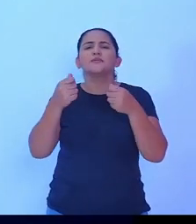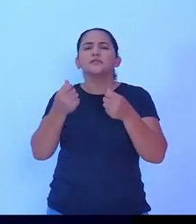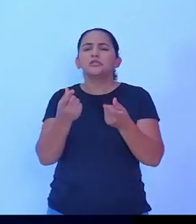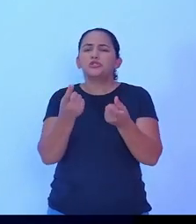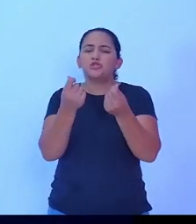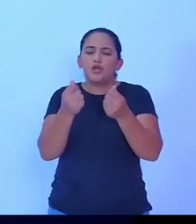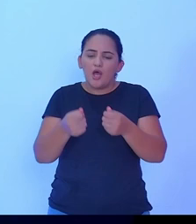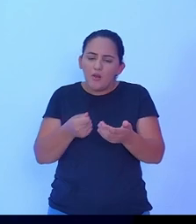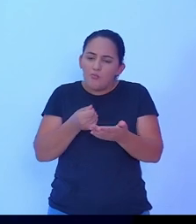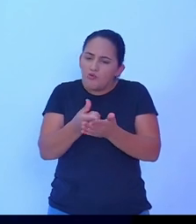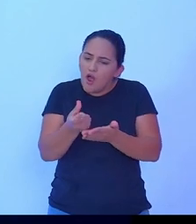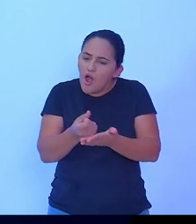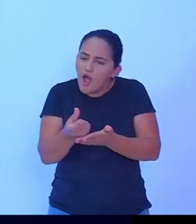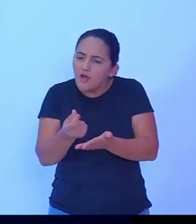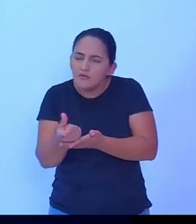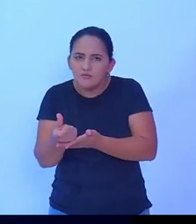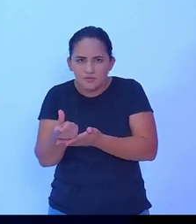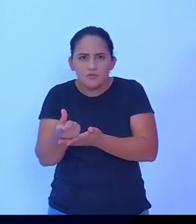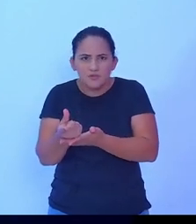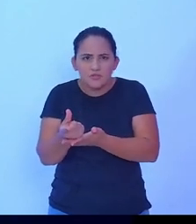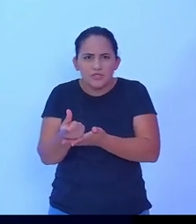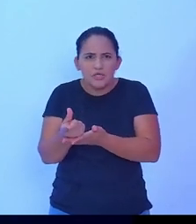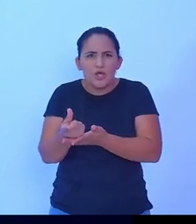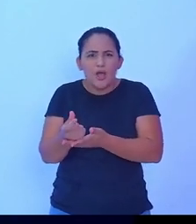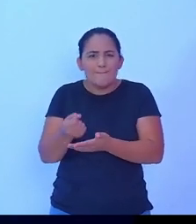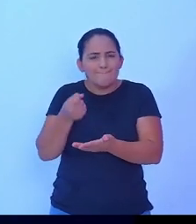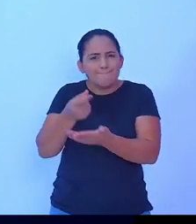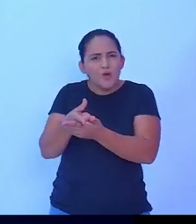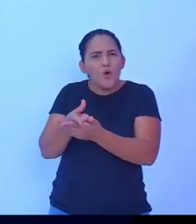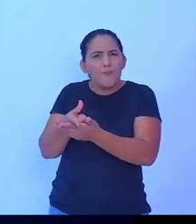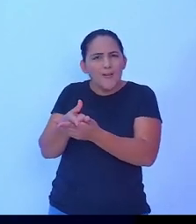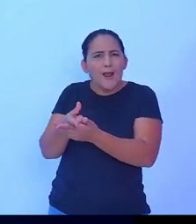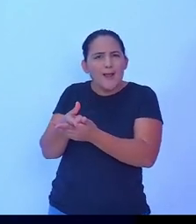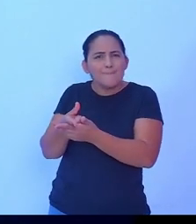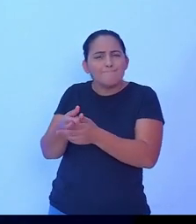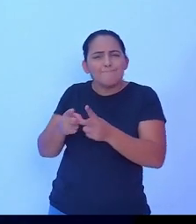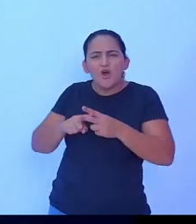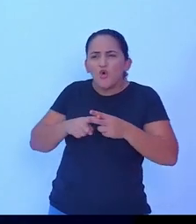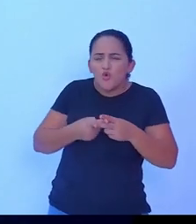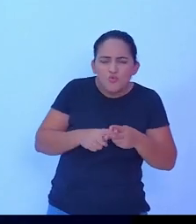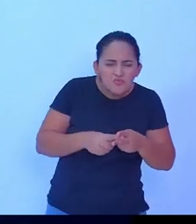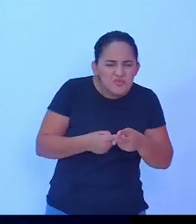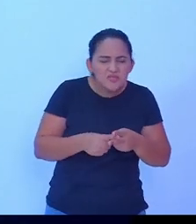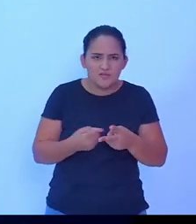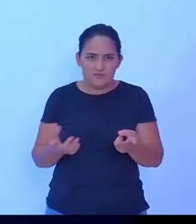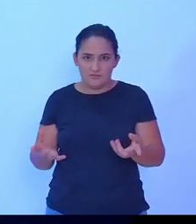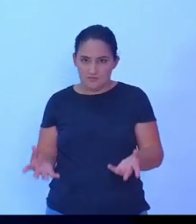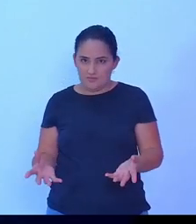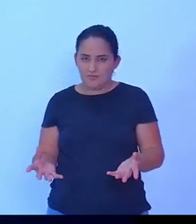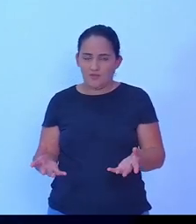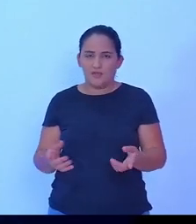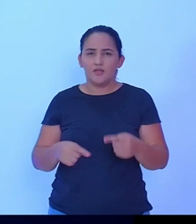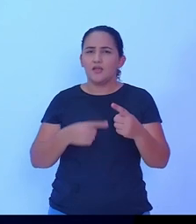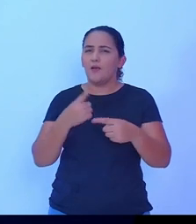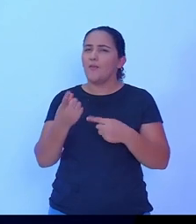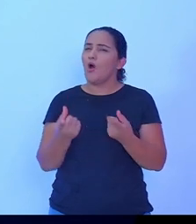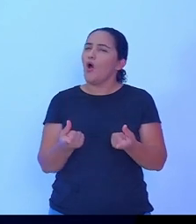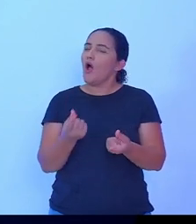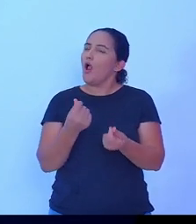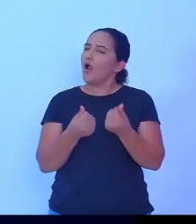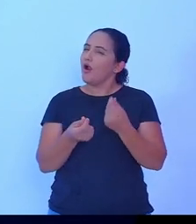equipamento, primeiro esses ajustes. E depois, a gente vai trabalhar com o orçamento